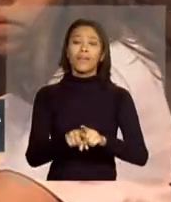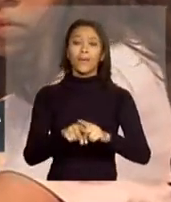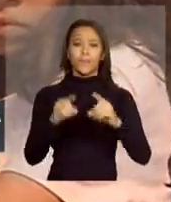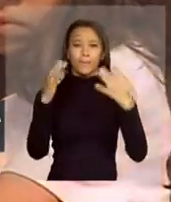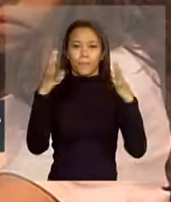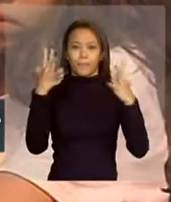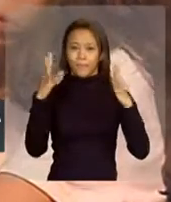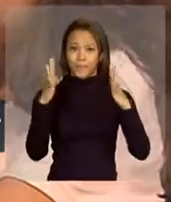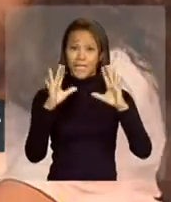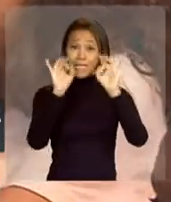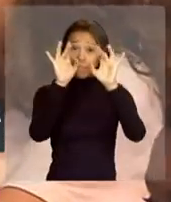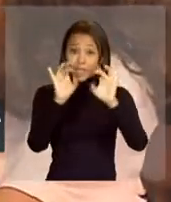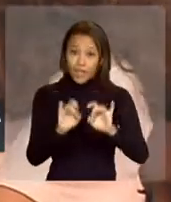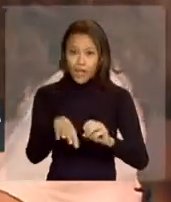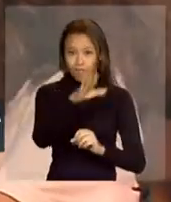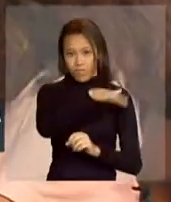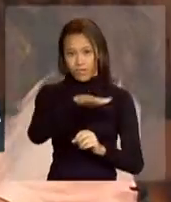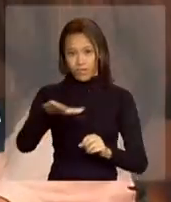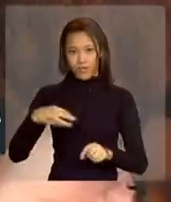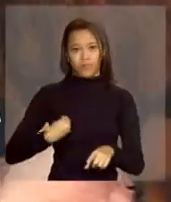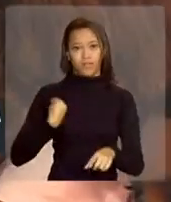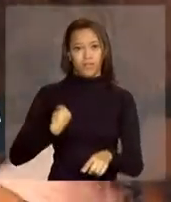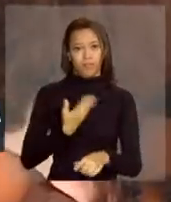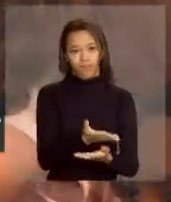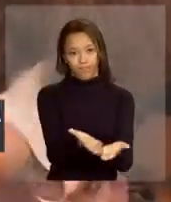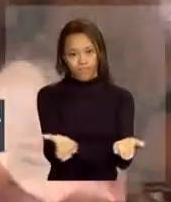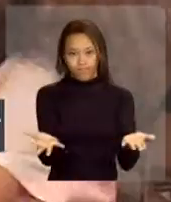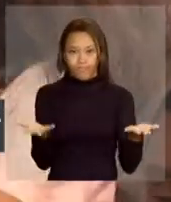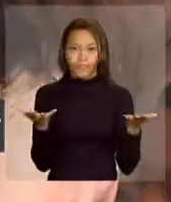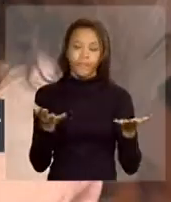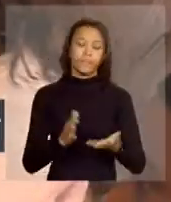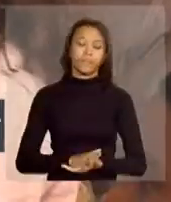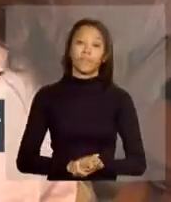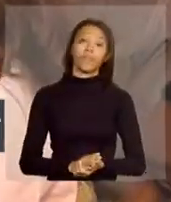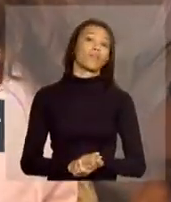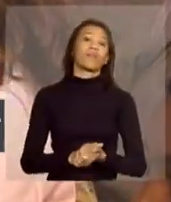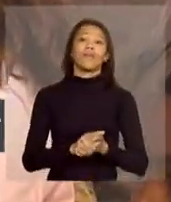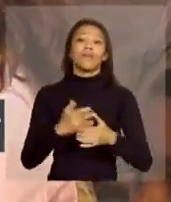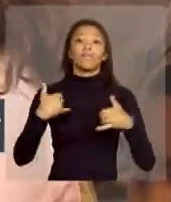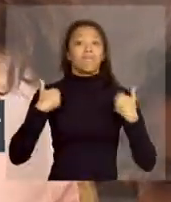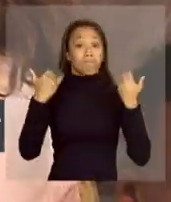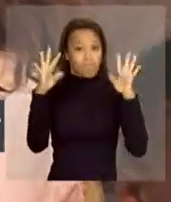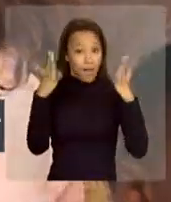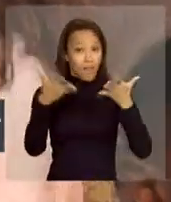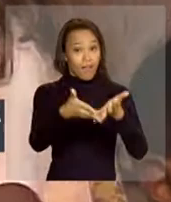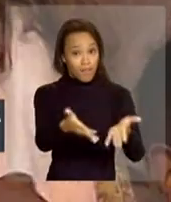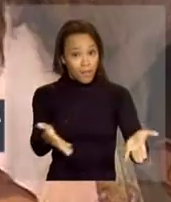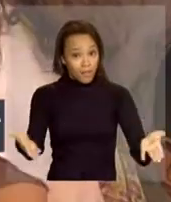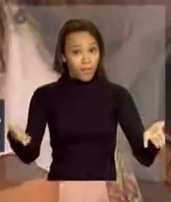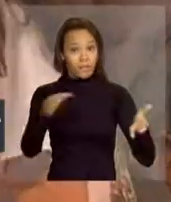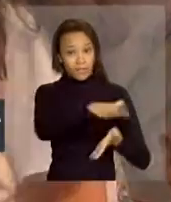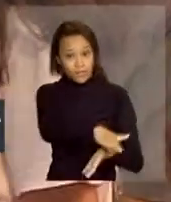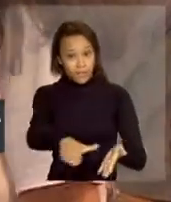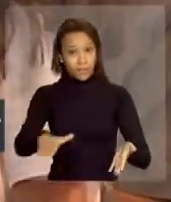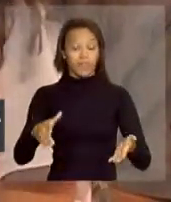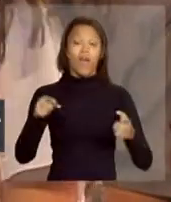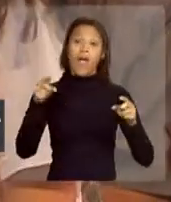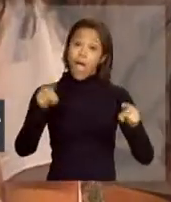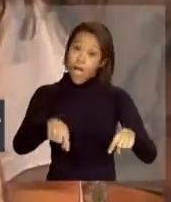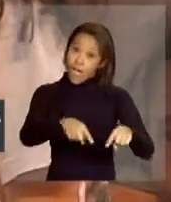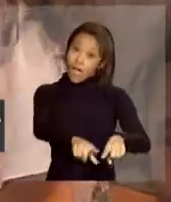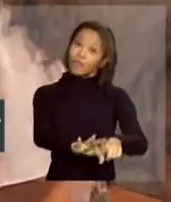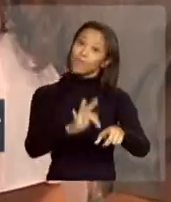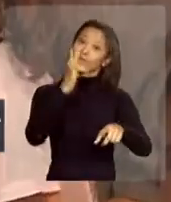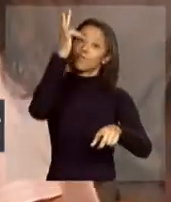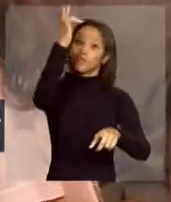para as crianças que estão aqui. Um parabéns para elas, porque elas são o